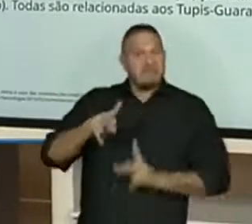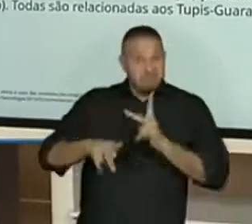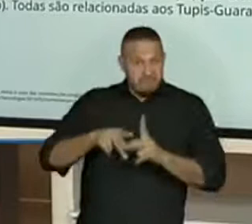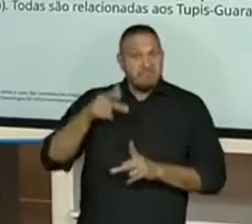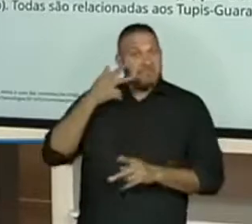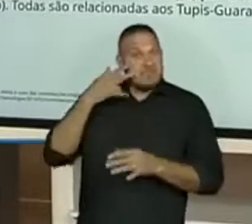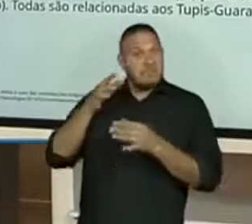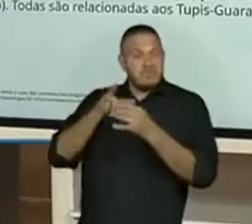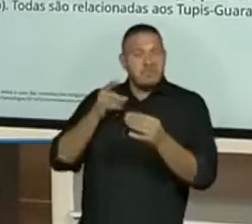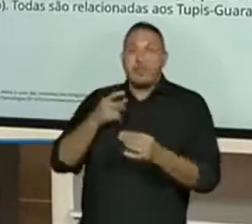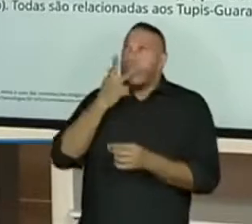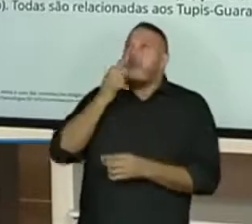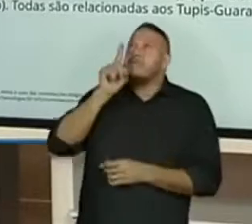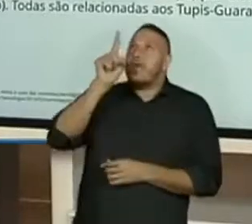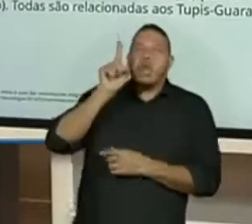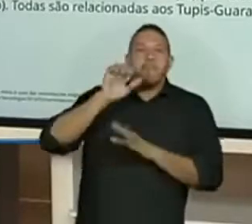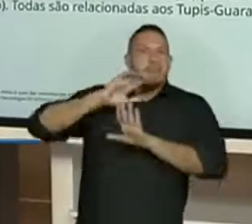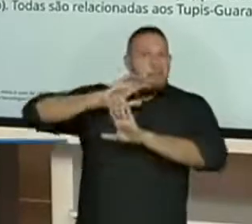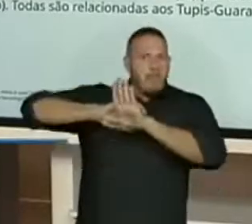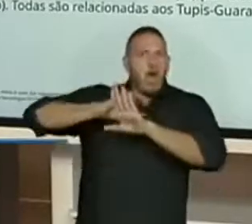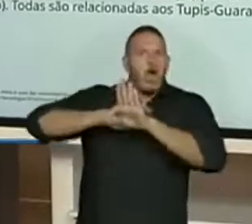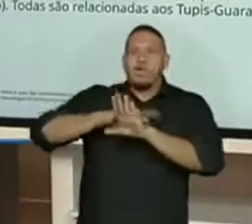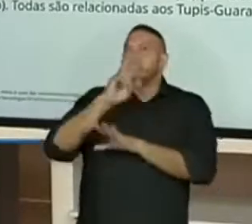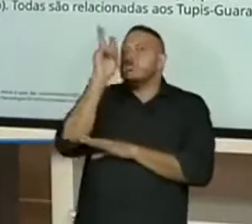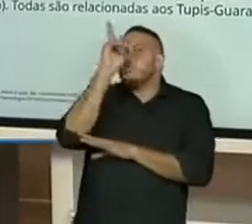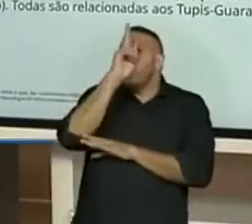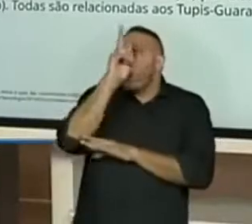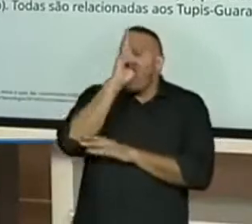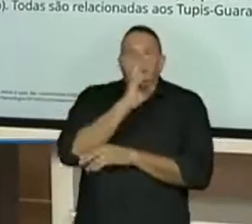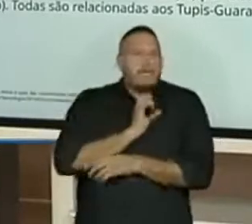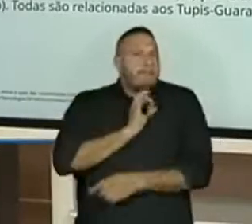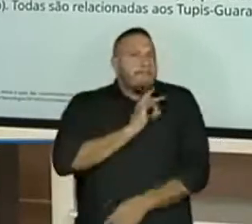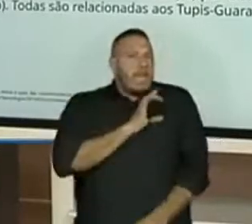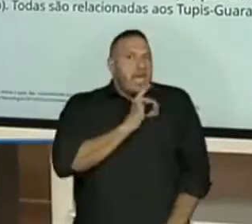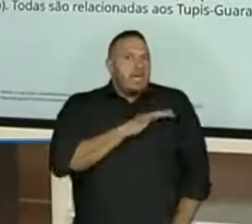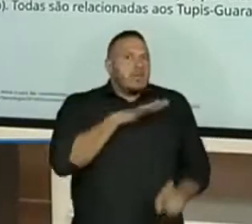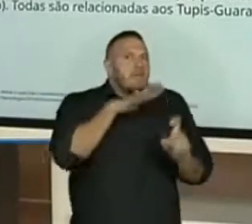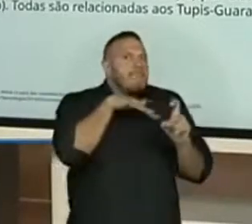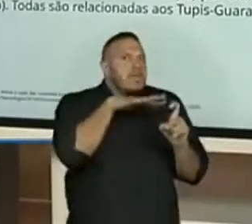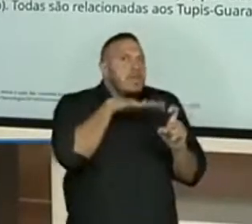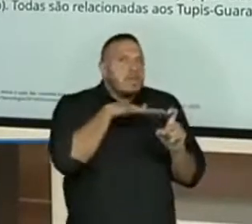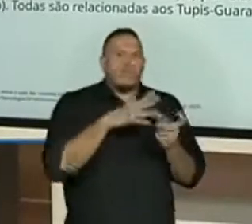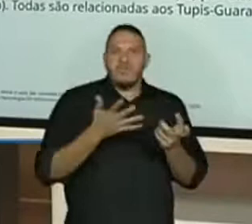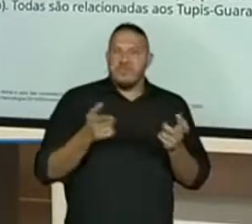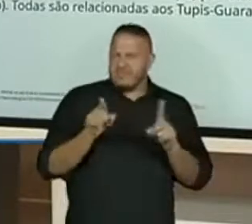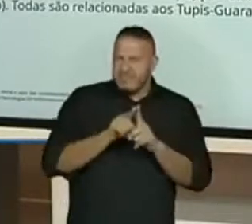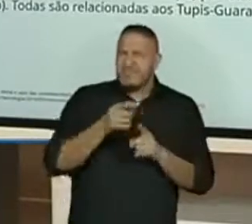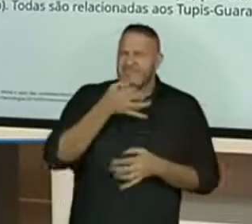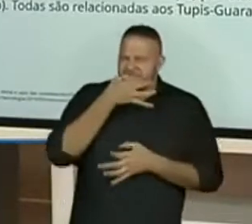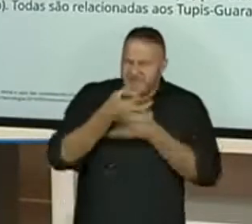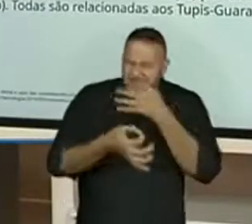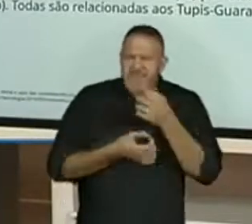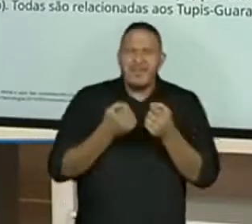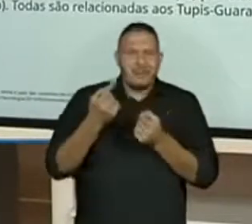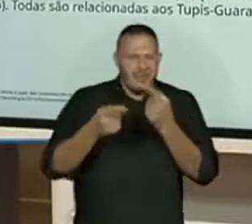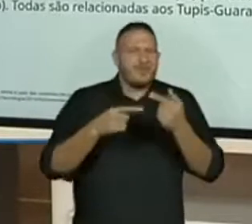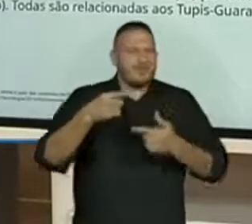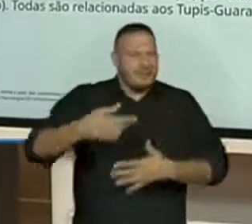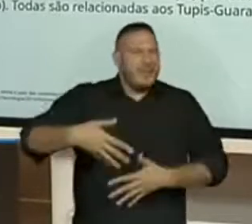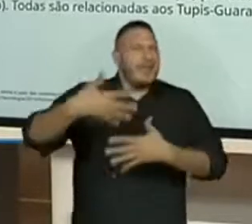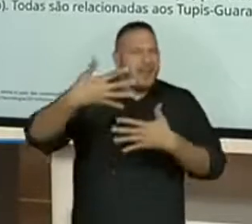história elas escondem por trás mitos além disso temos o comentário de alguns professores que